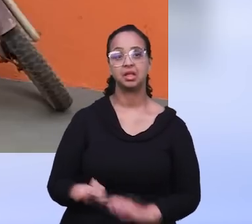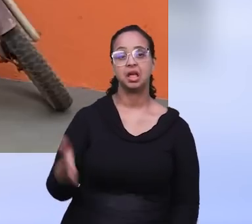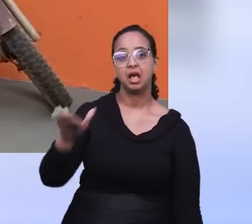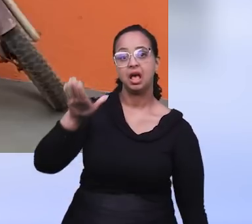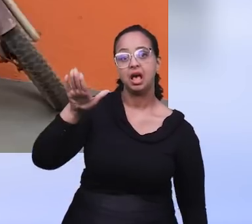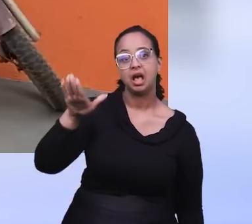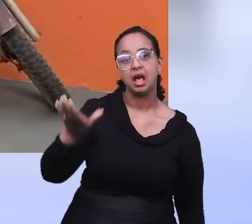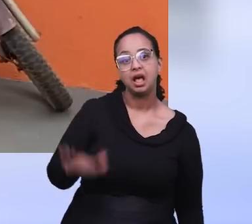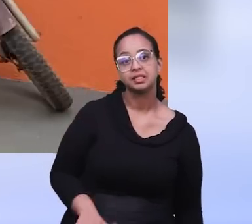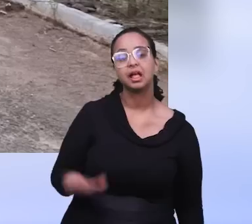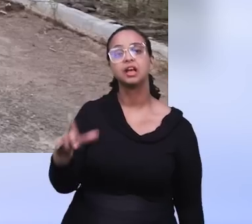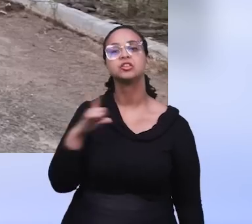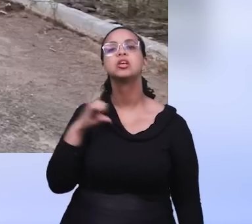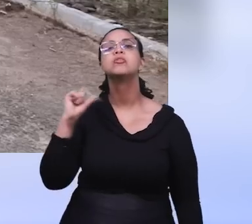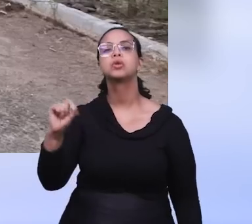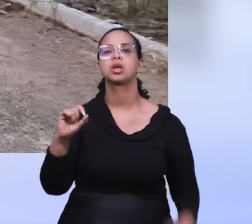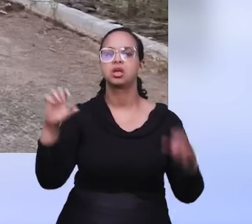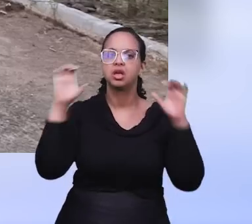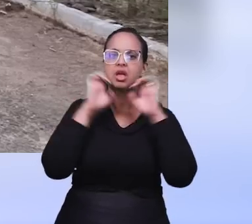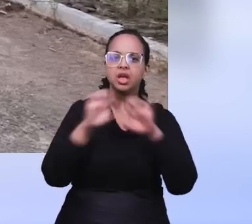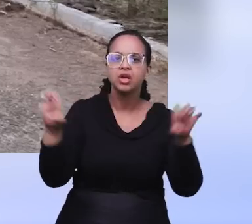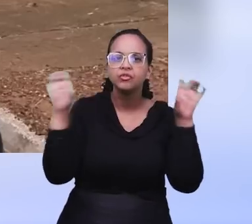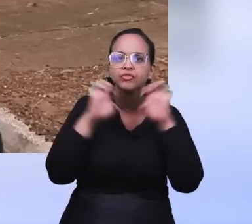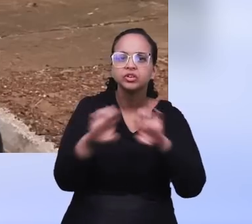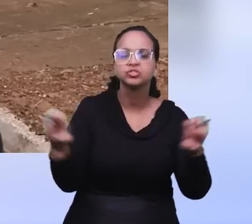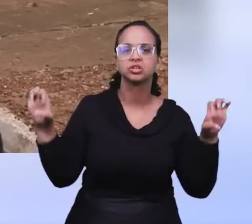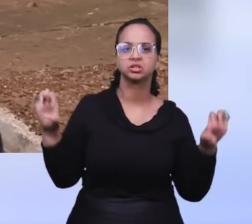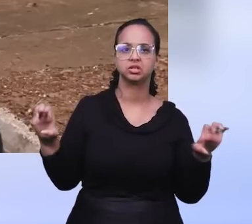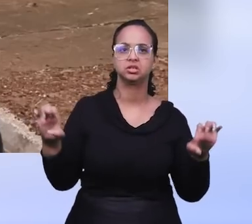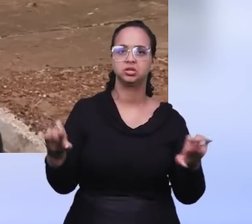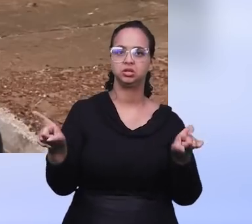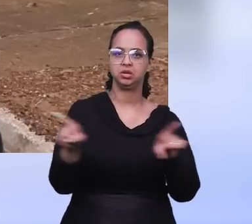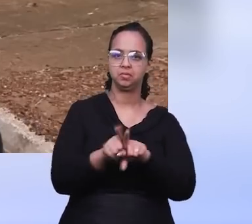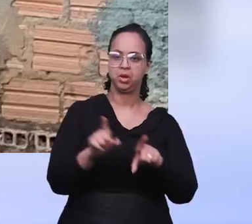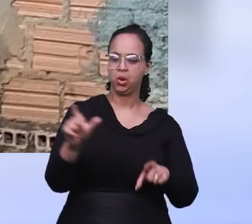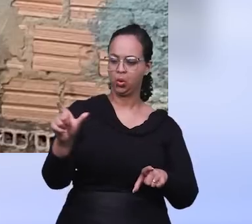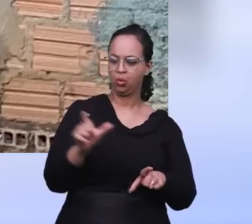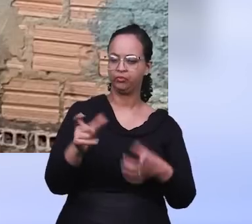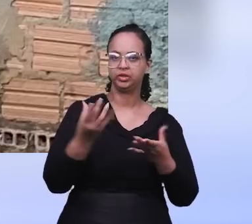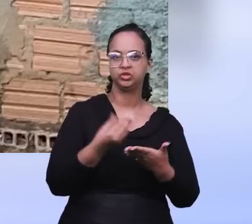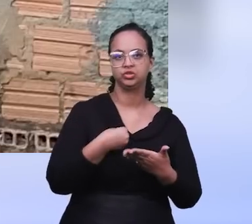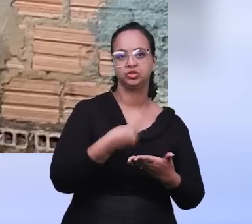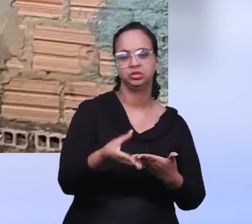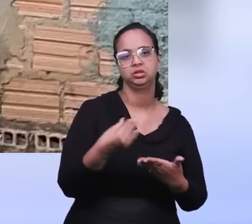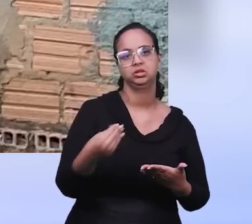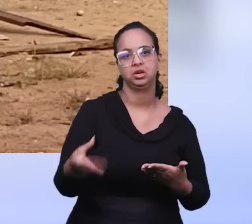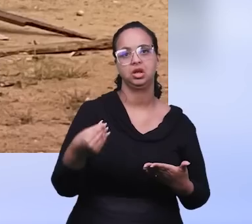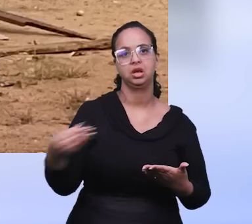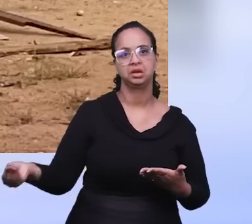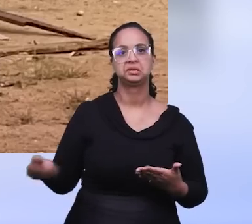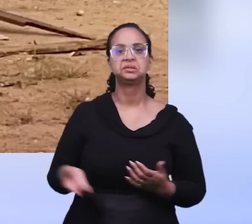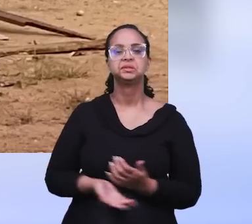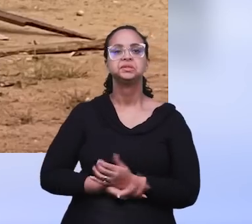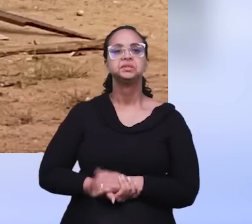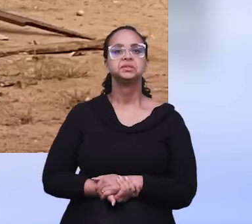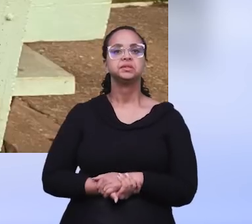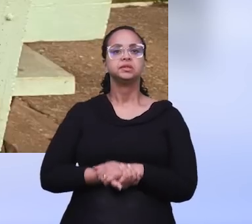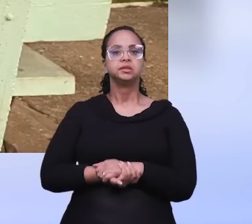da tarde, realizamos um trabalho de evangelização e entrega de convites para o culto à noite.